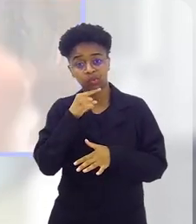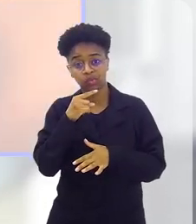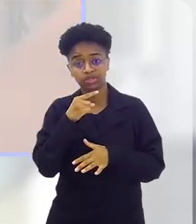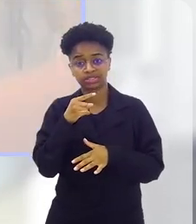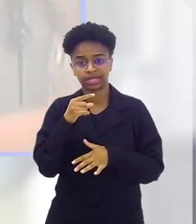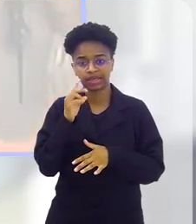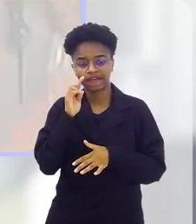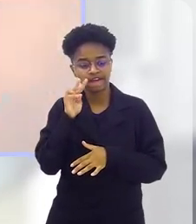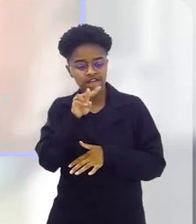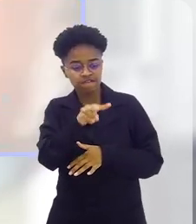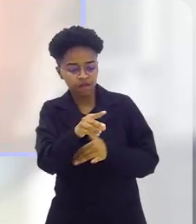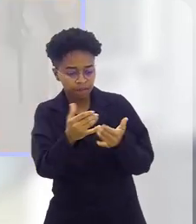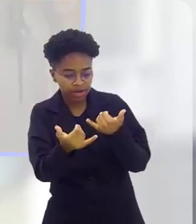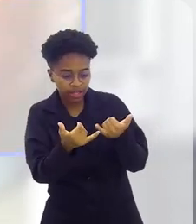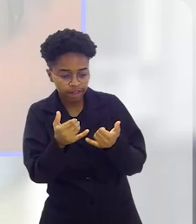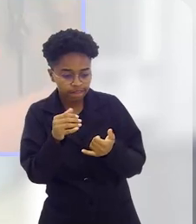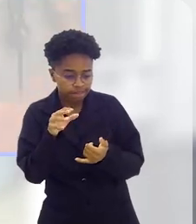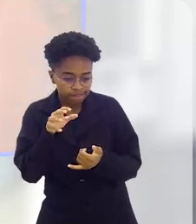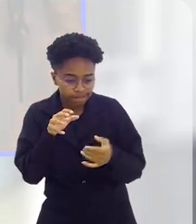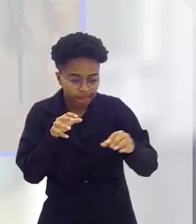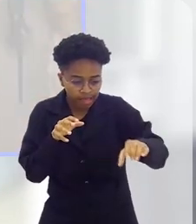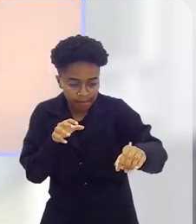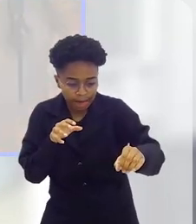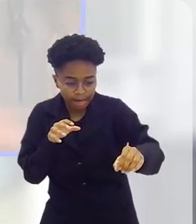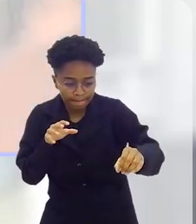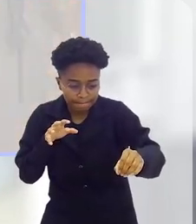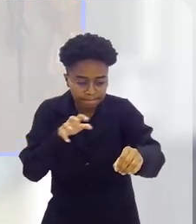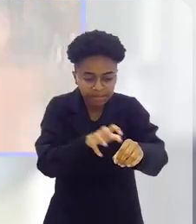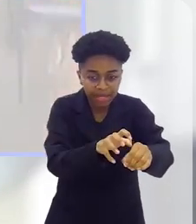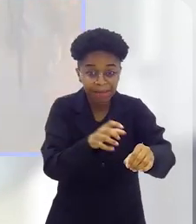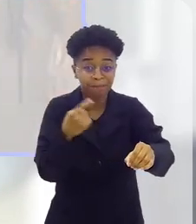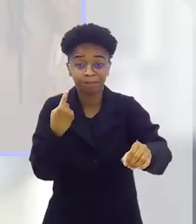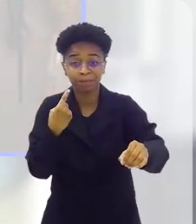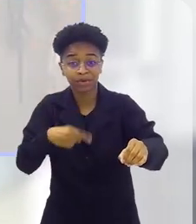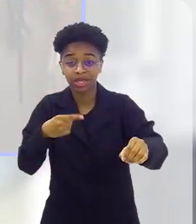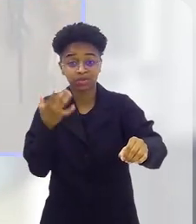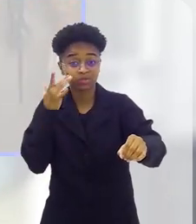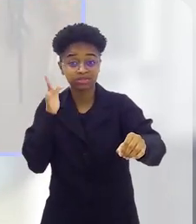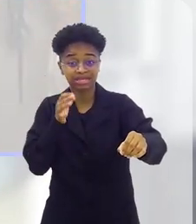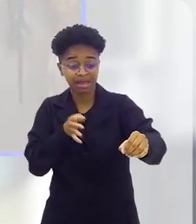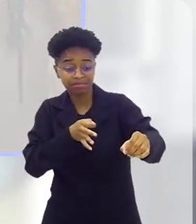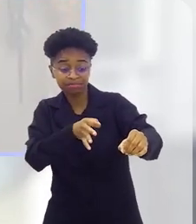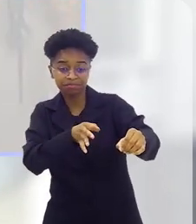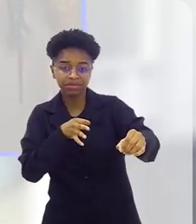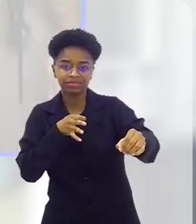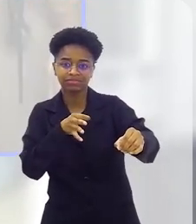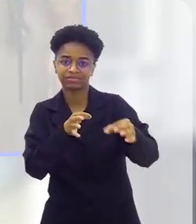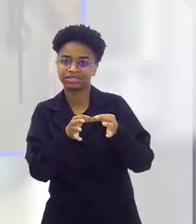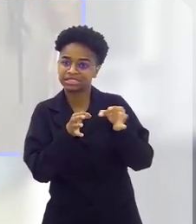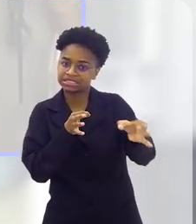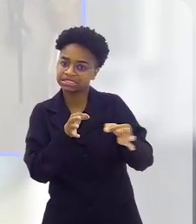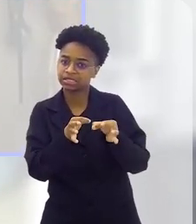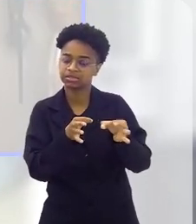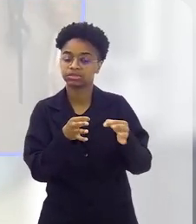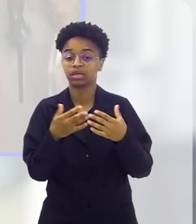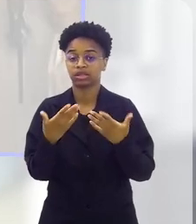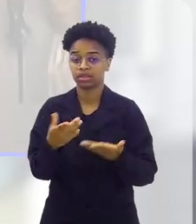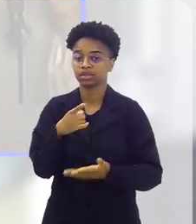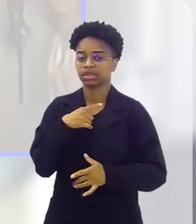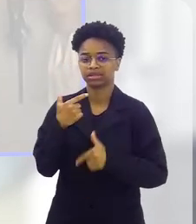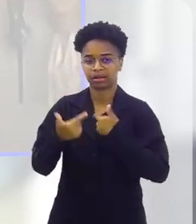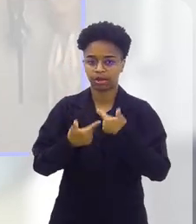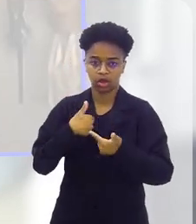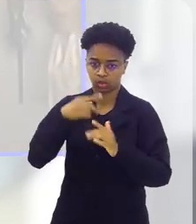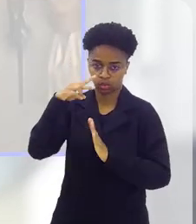alcançar um brinquedinho por não saber onde a criança está. Tem um trabalho,